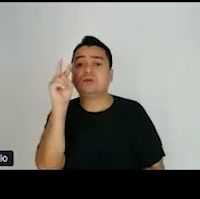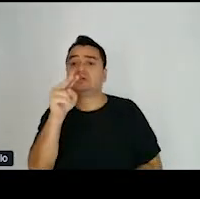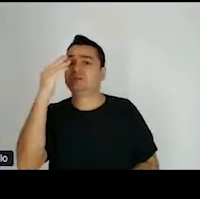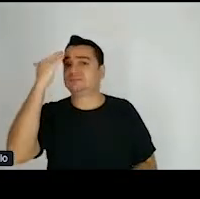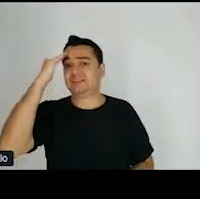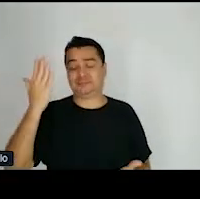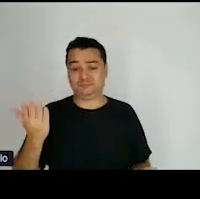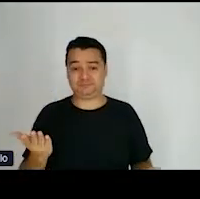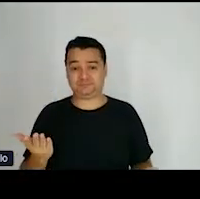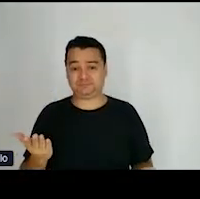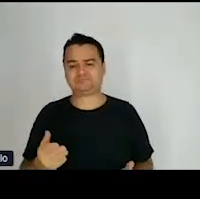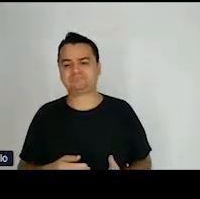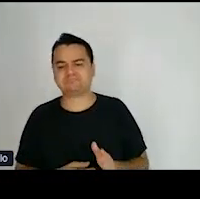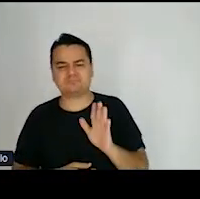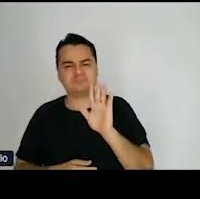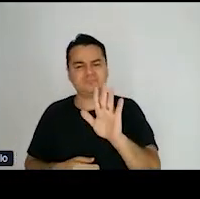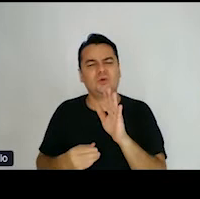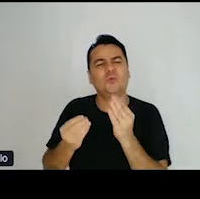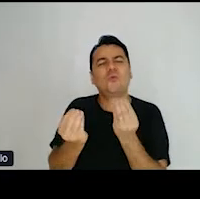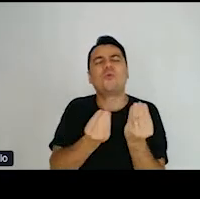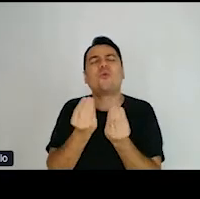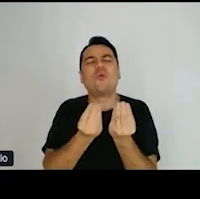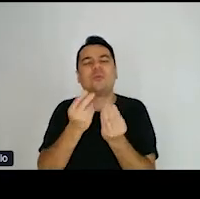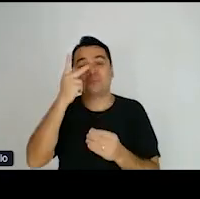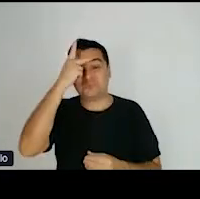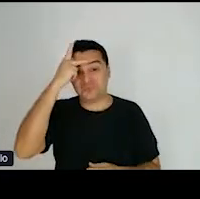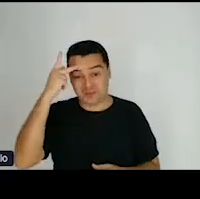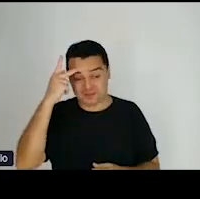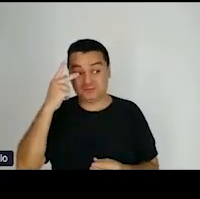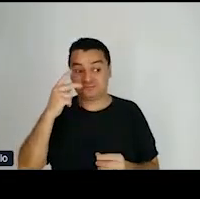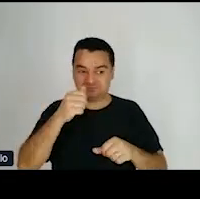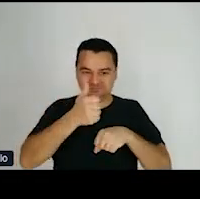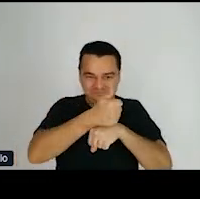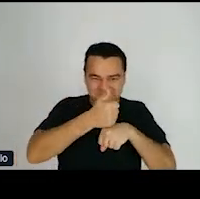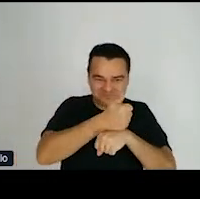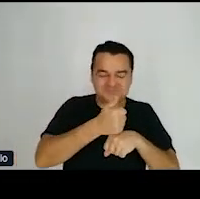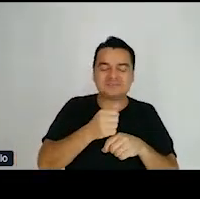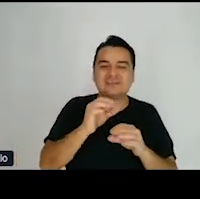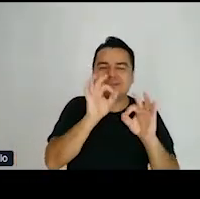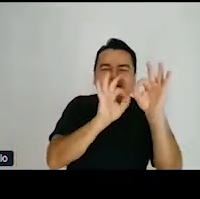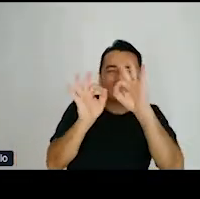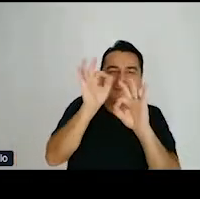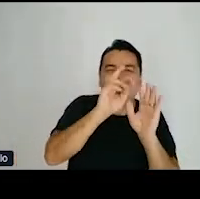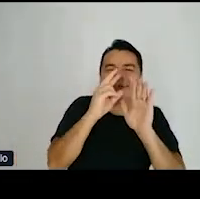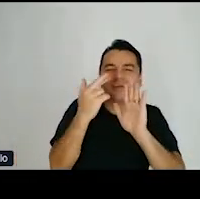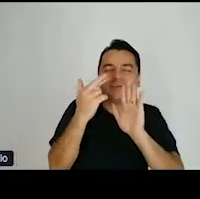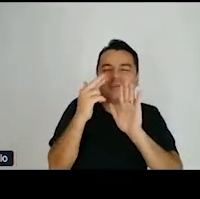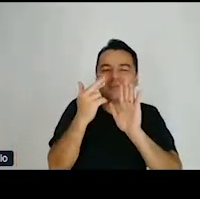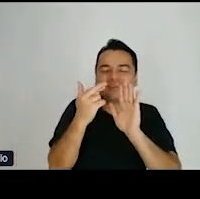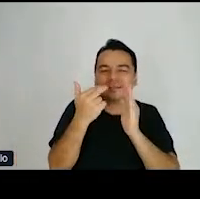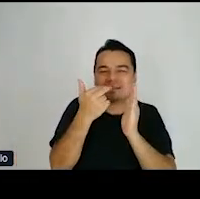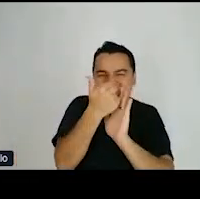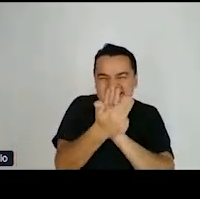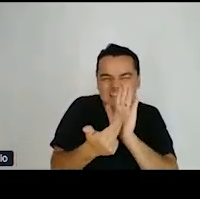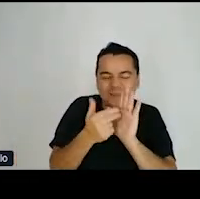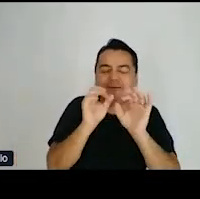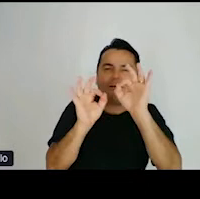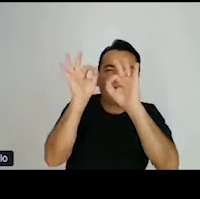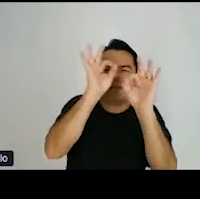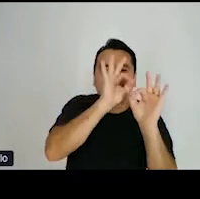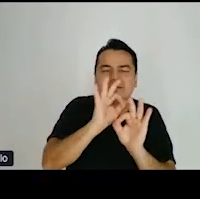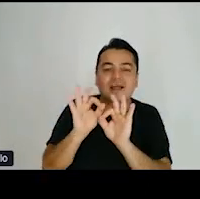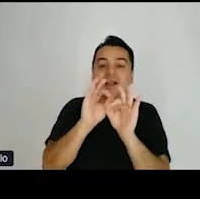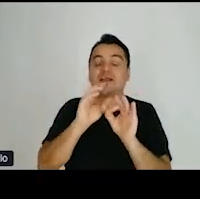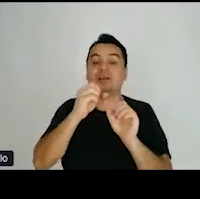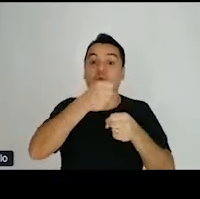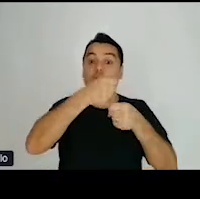E como é que é o dia a dia de uma pessoa, de um designer de conteúdo? A pessoa designer de conteúdo, ela é